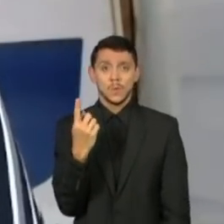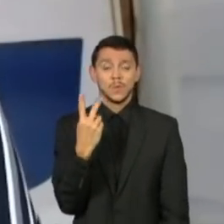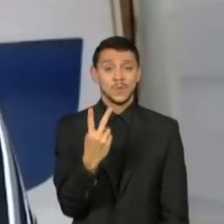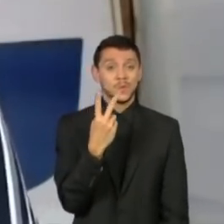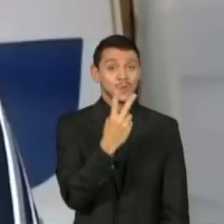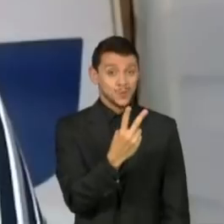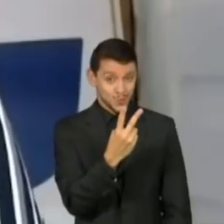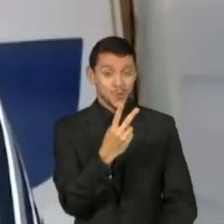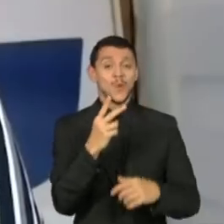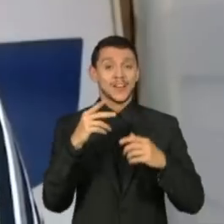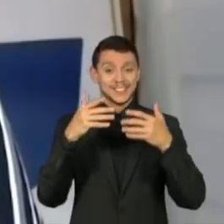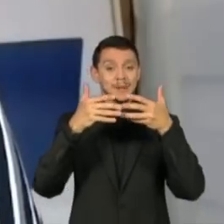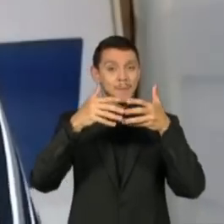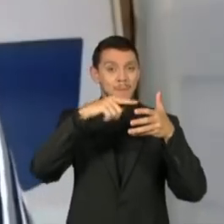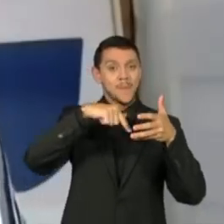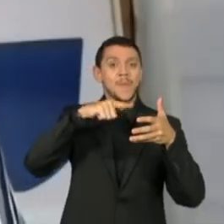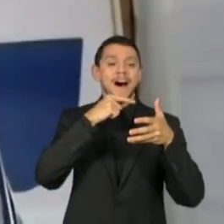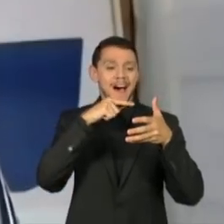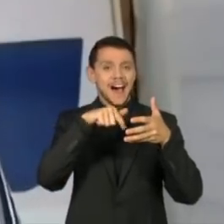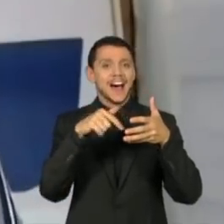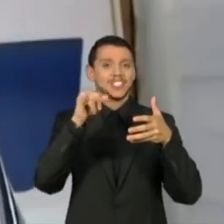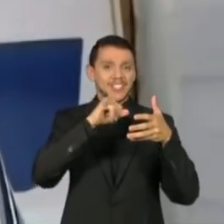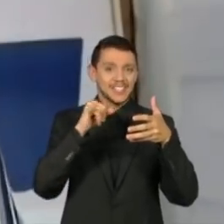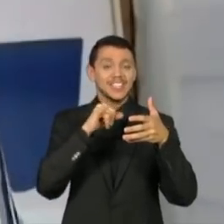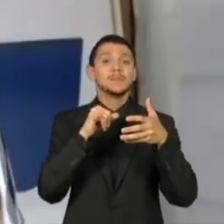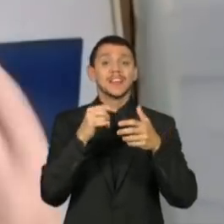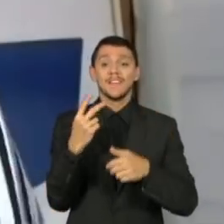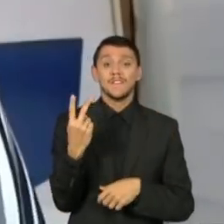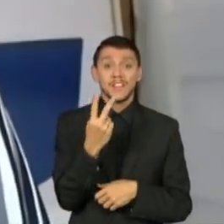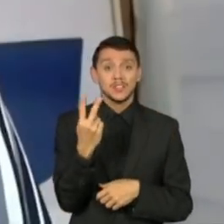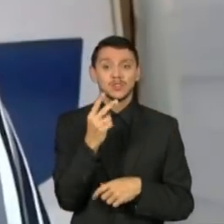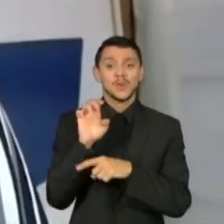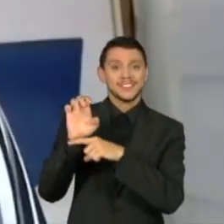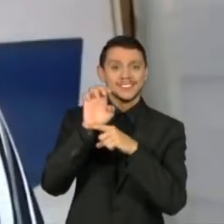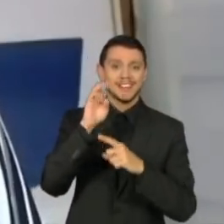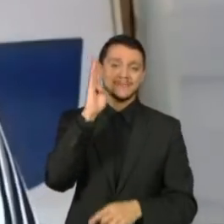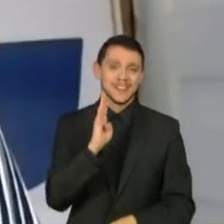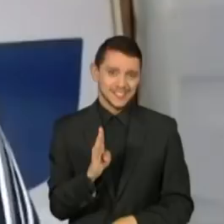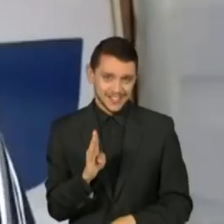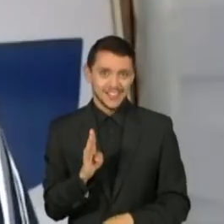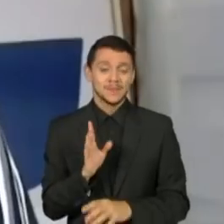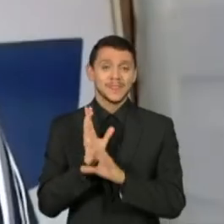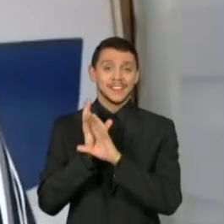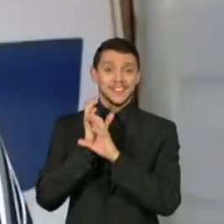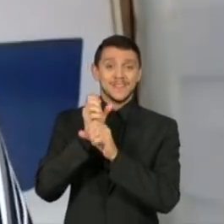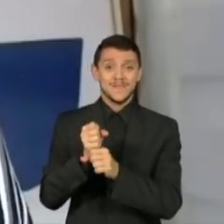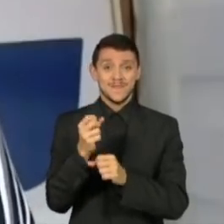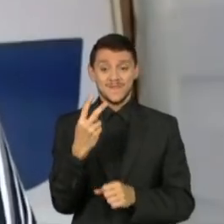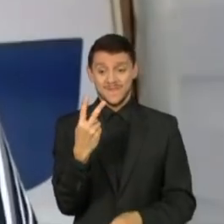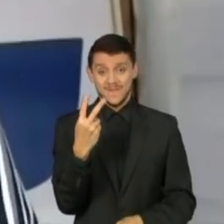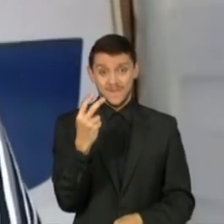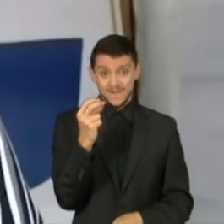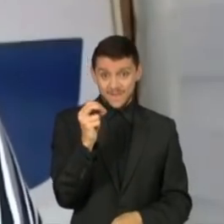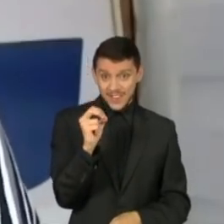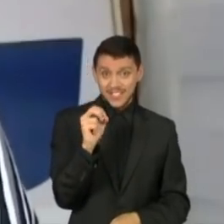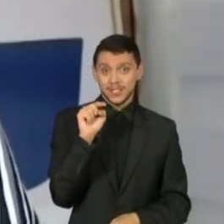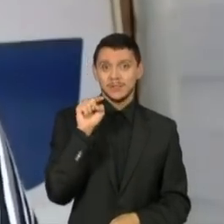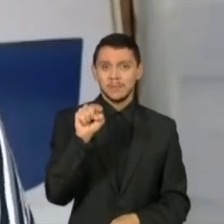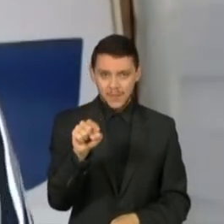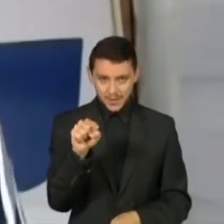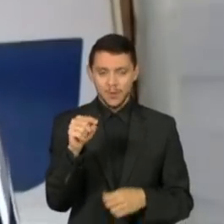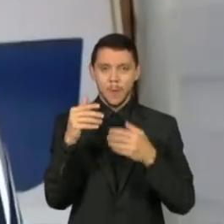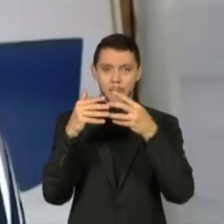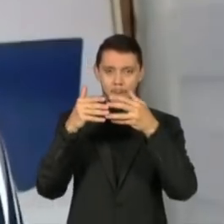23 estados brasileiros. Nós temos hoje, das 20 mil barragens existentes no Brasil, apenas 10%